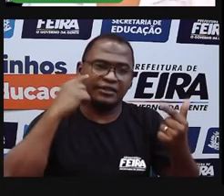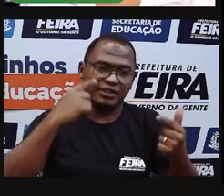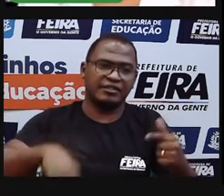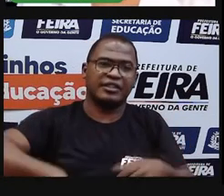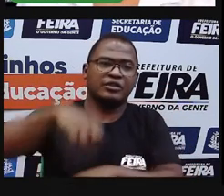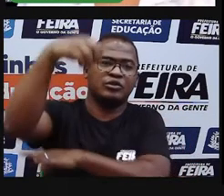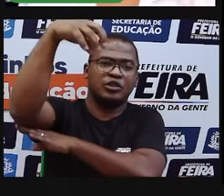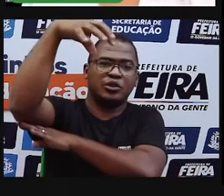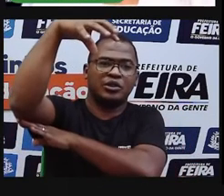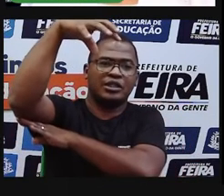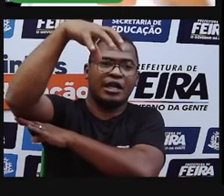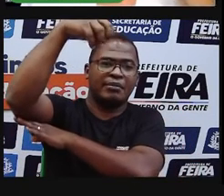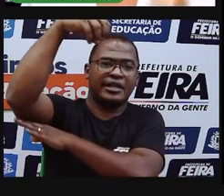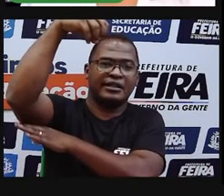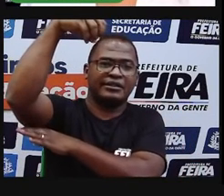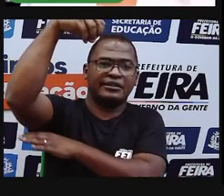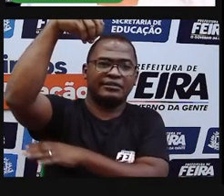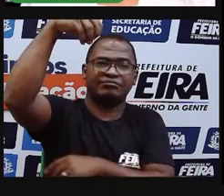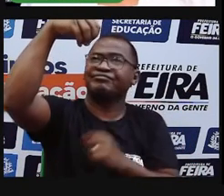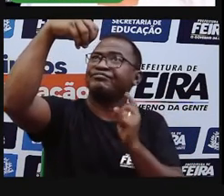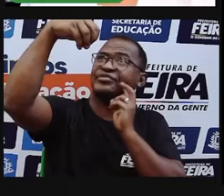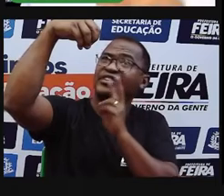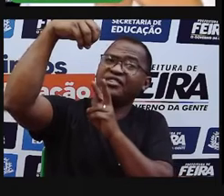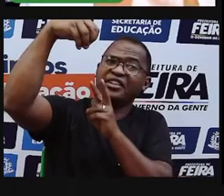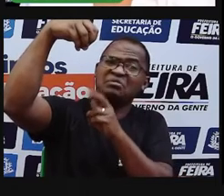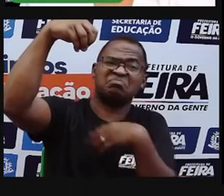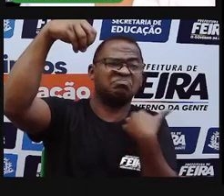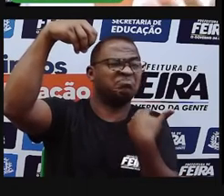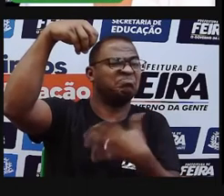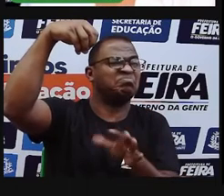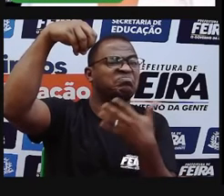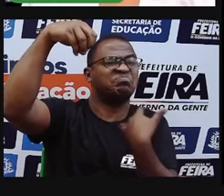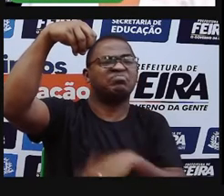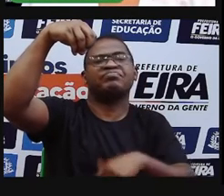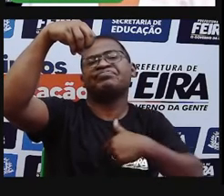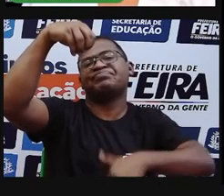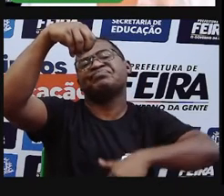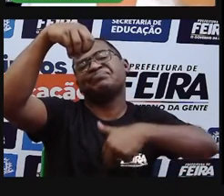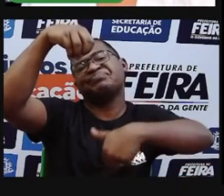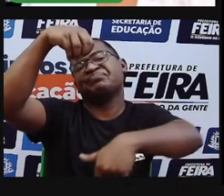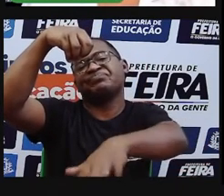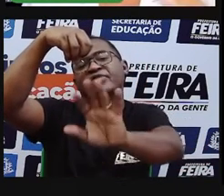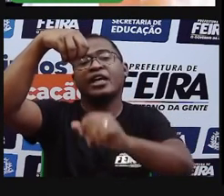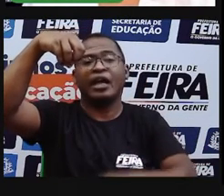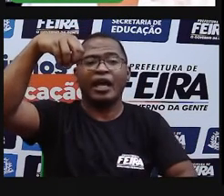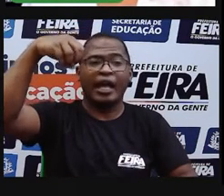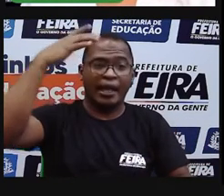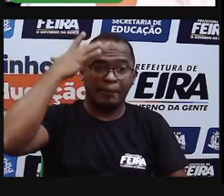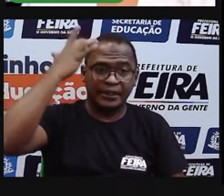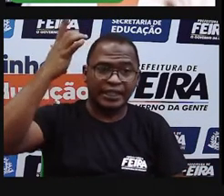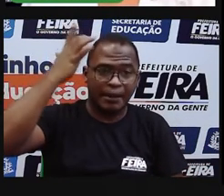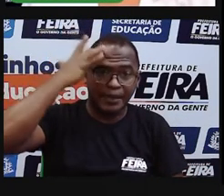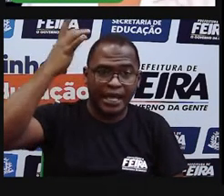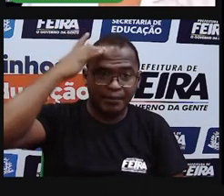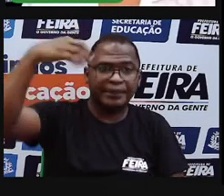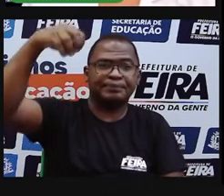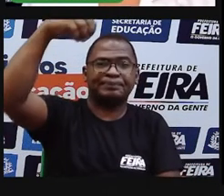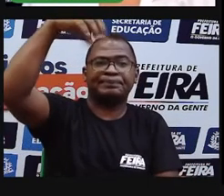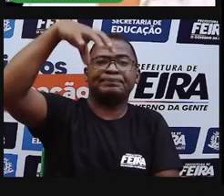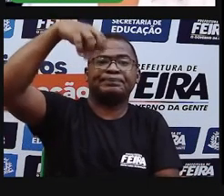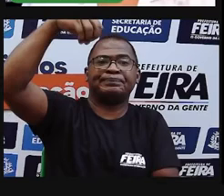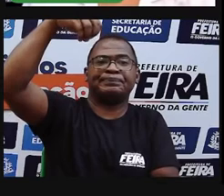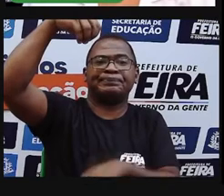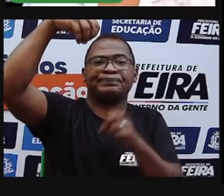perigosa, e a gente não corre atrás para ligar para um setor responsável pela iluminação pública. A gente não tem um